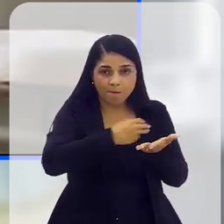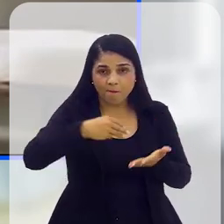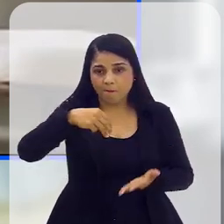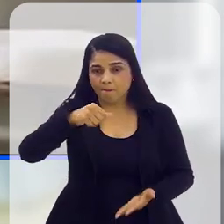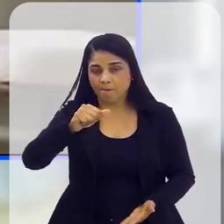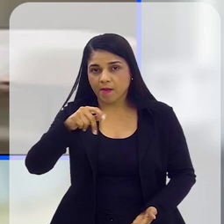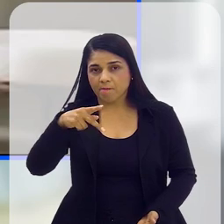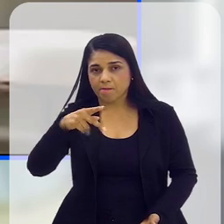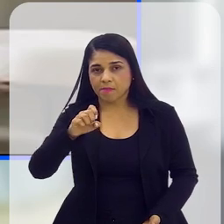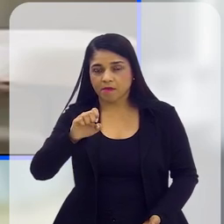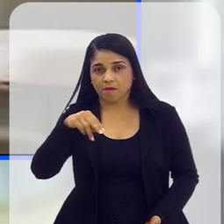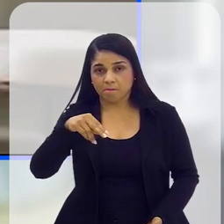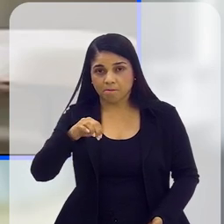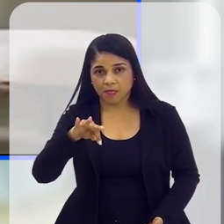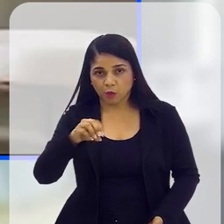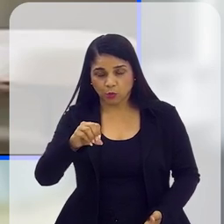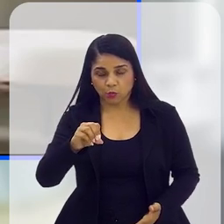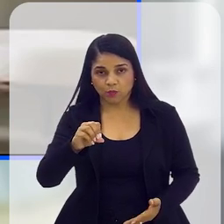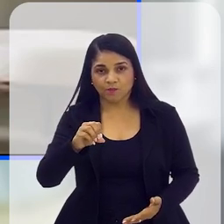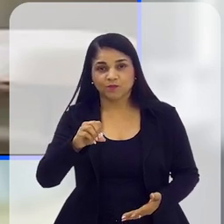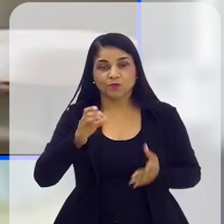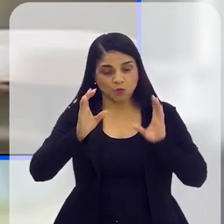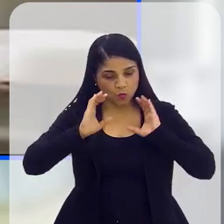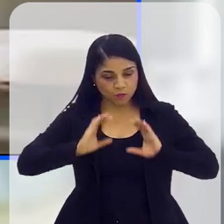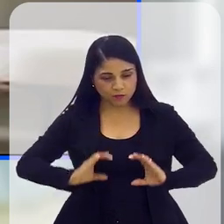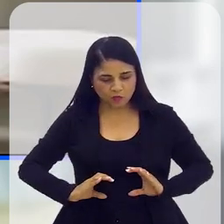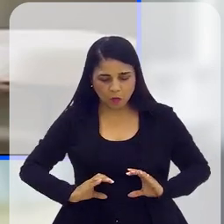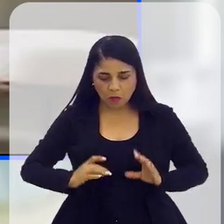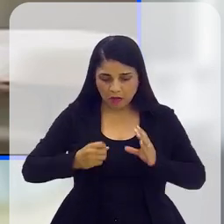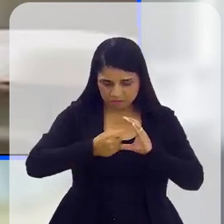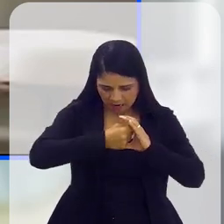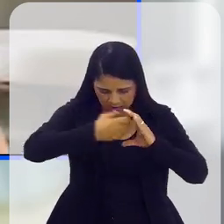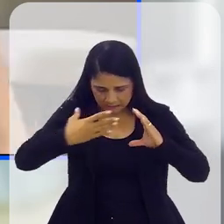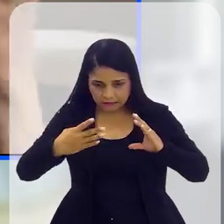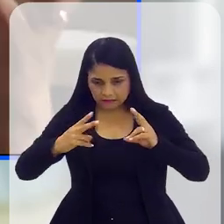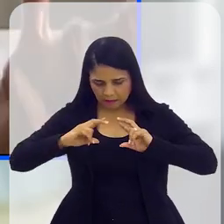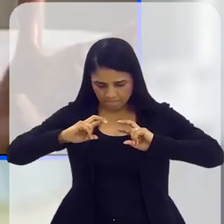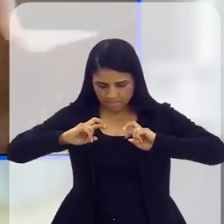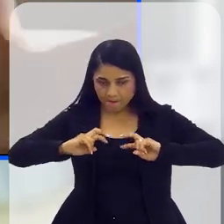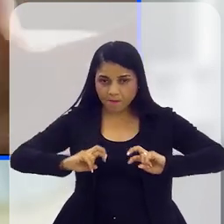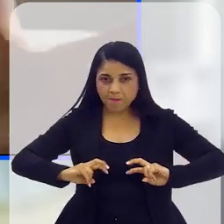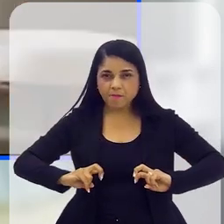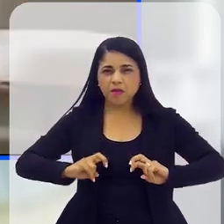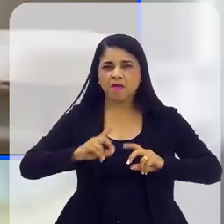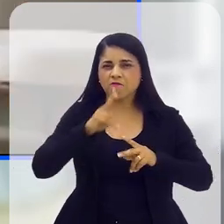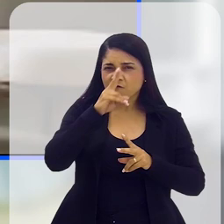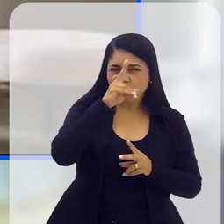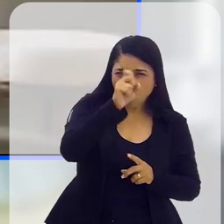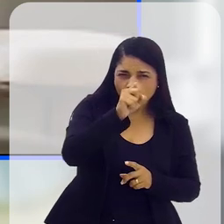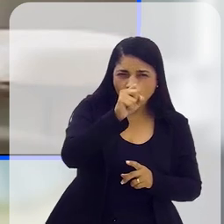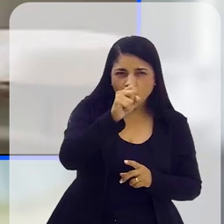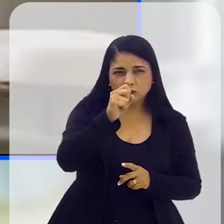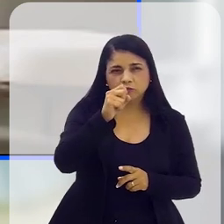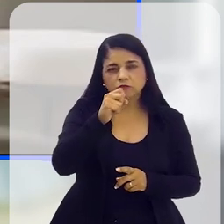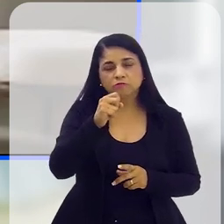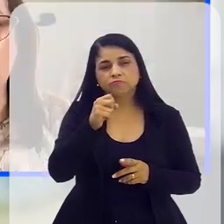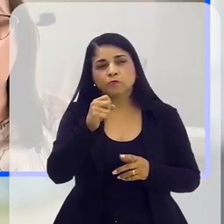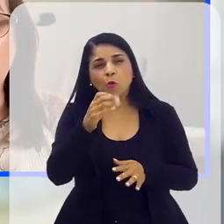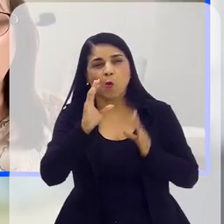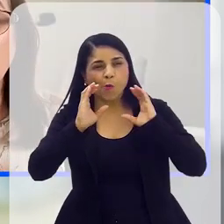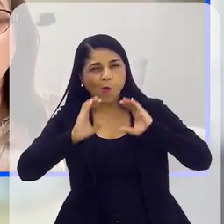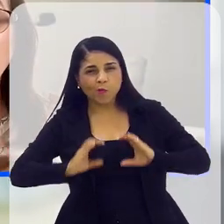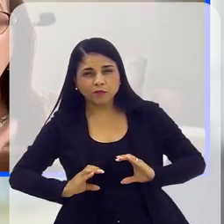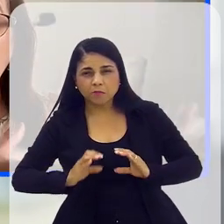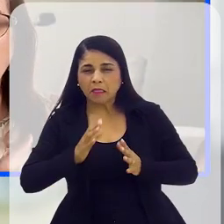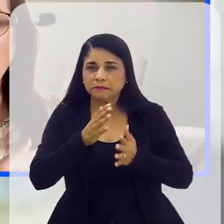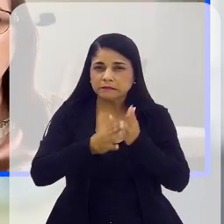possa perceber as suas principais características, quais são os seus pontos fortes, quais são os seus comportamentos que atrapalham